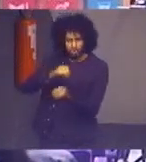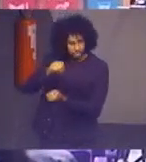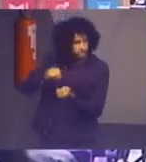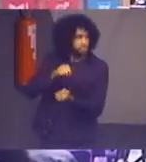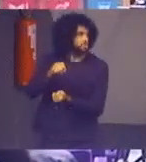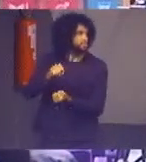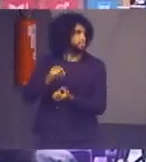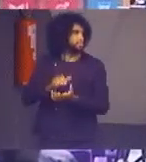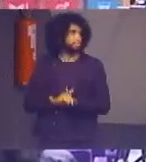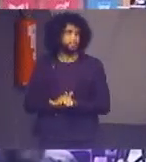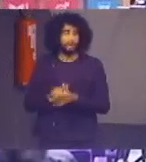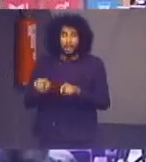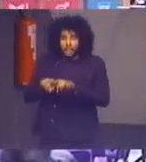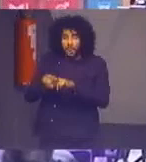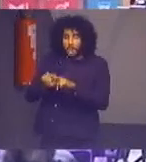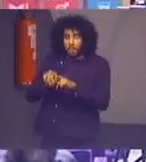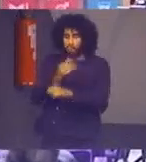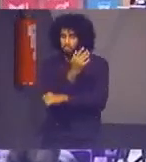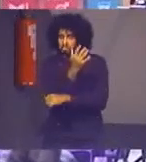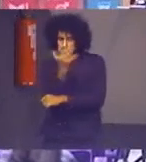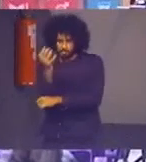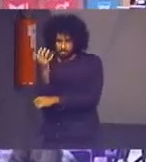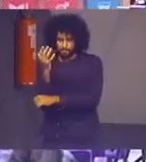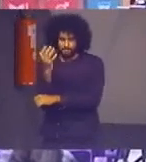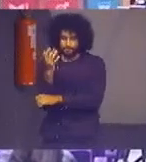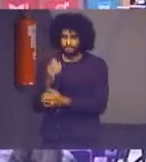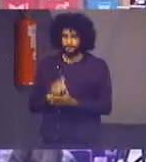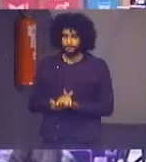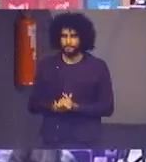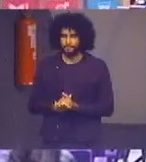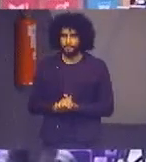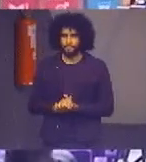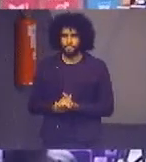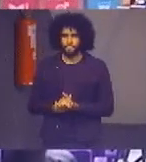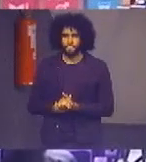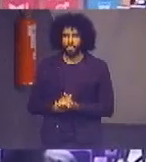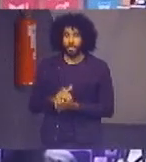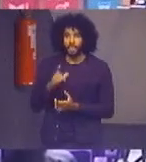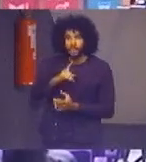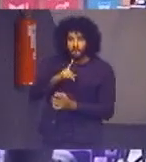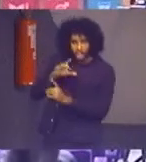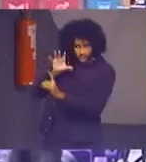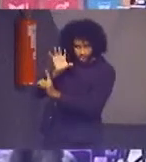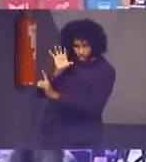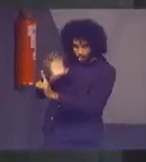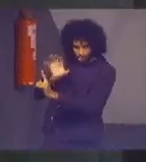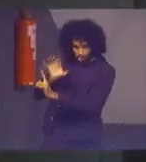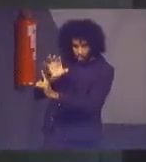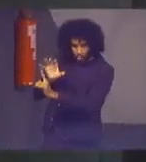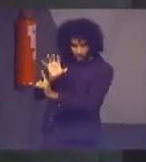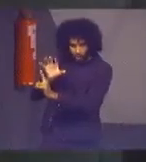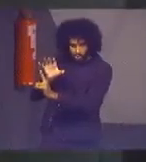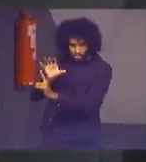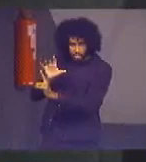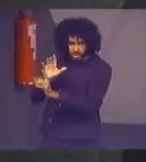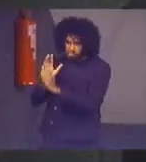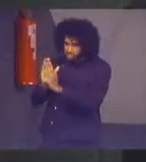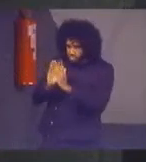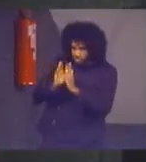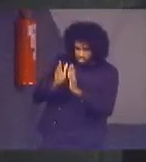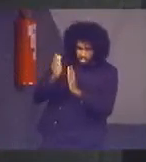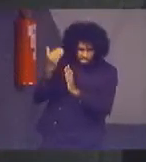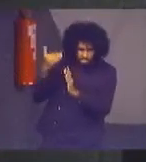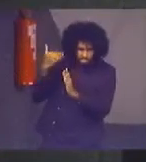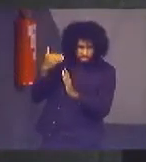meio ambiente é que foi inspirado naquela pretória de processos e